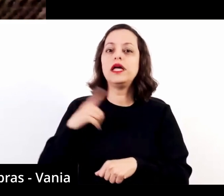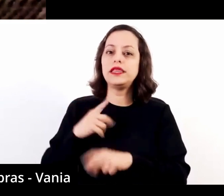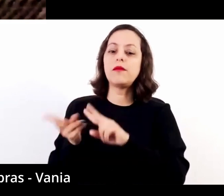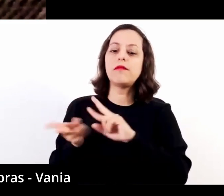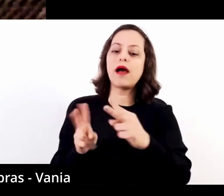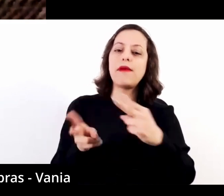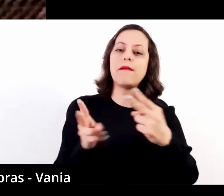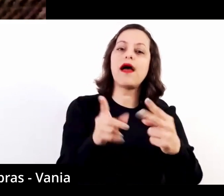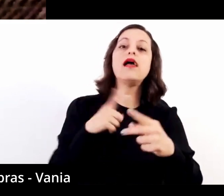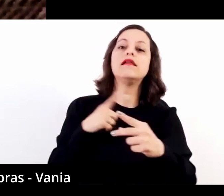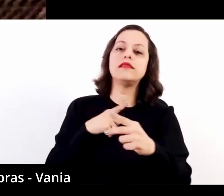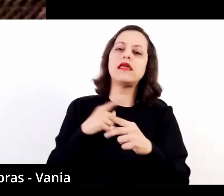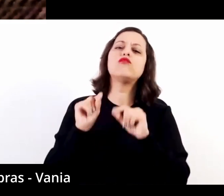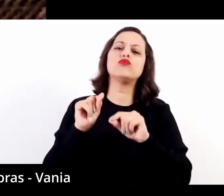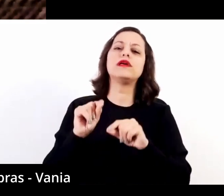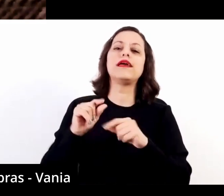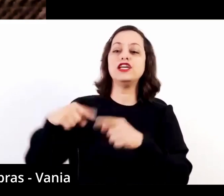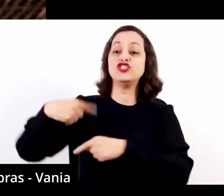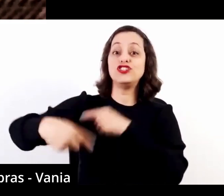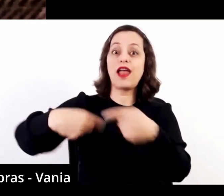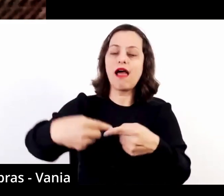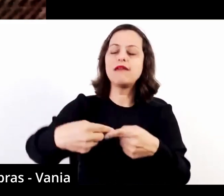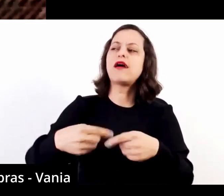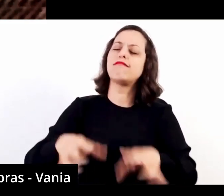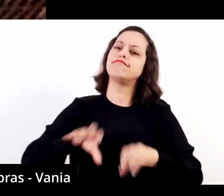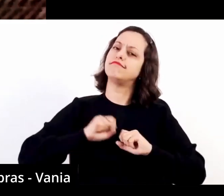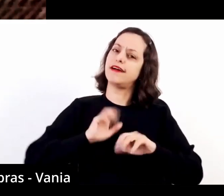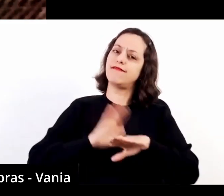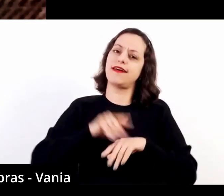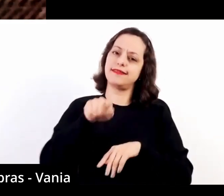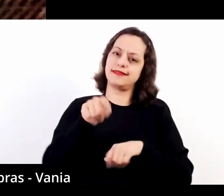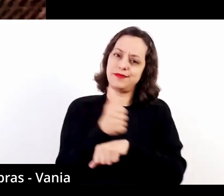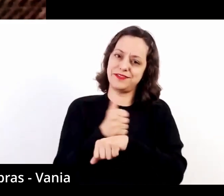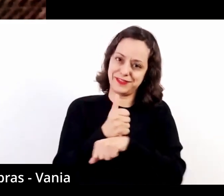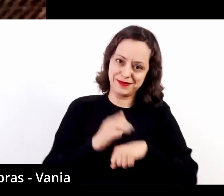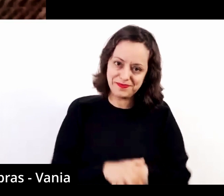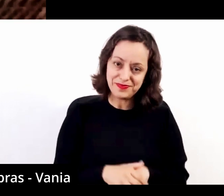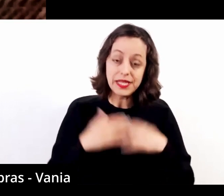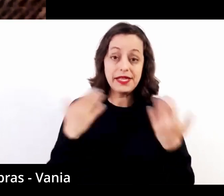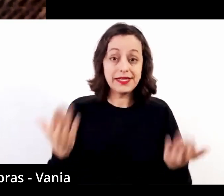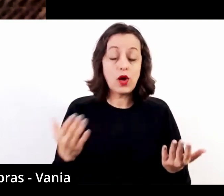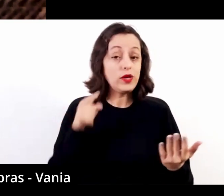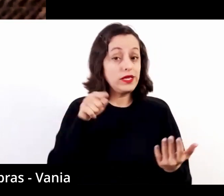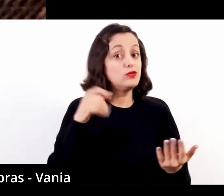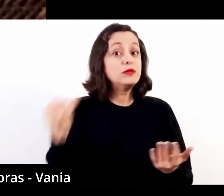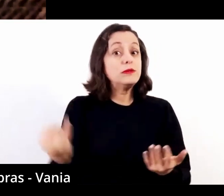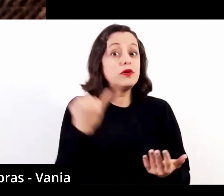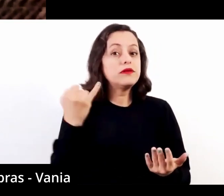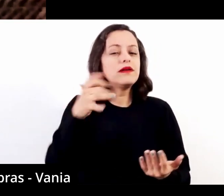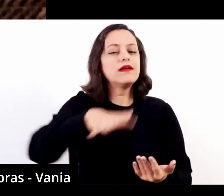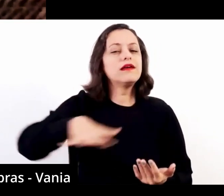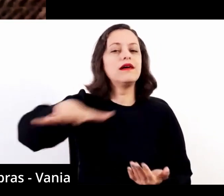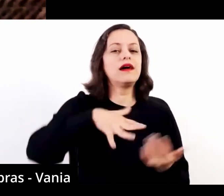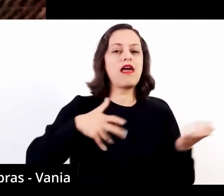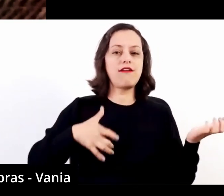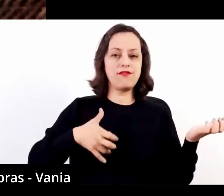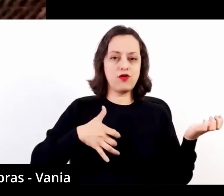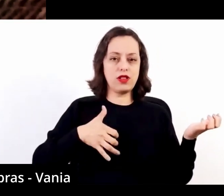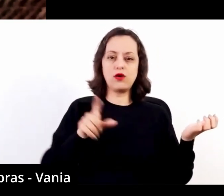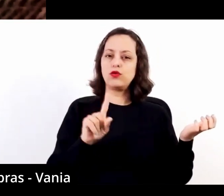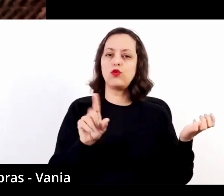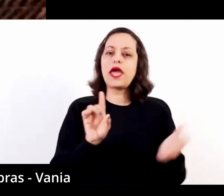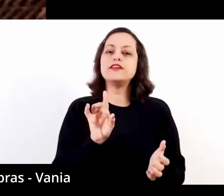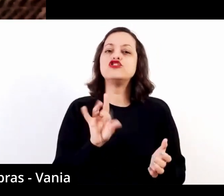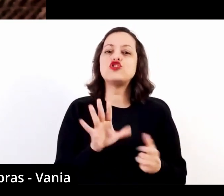seguintes, se consolidaram ainda mais. Então, eu diria que a importância deles no cenário do violão não são somente